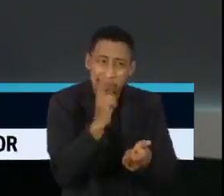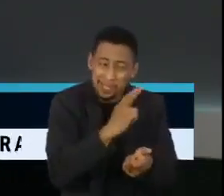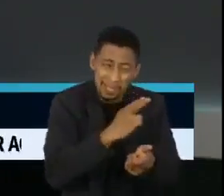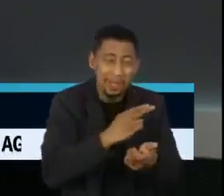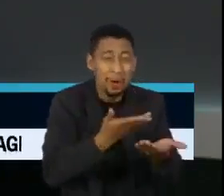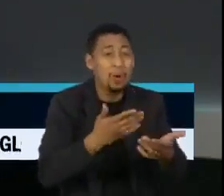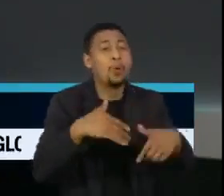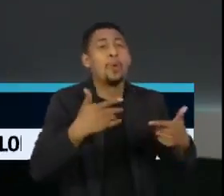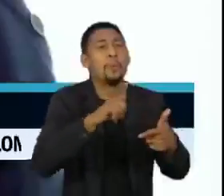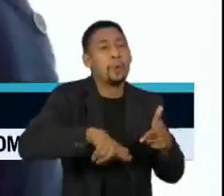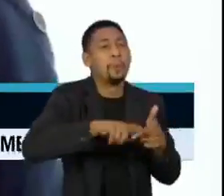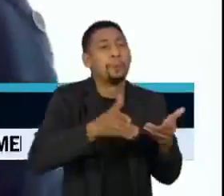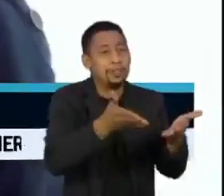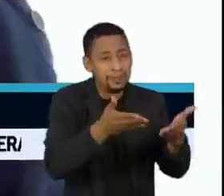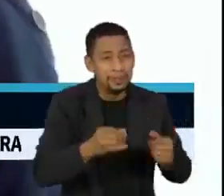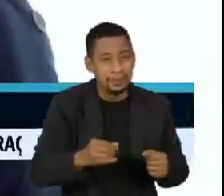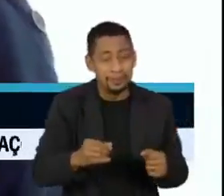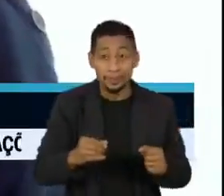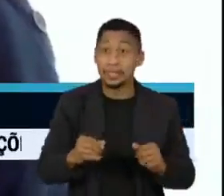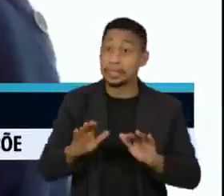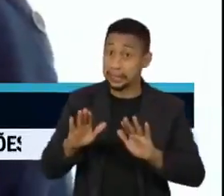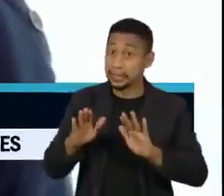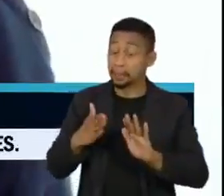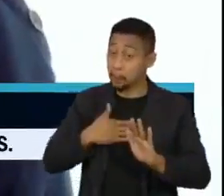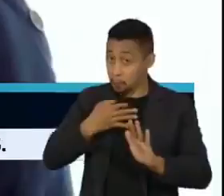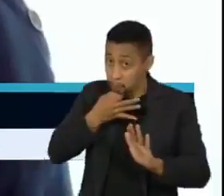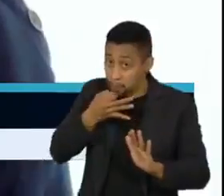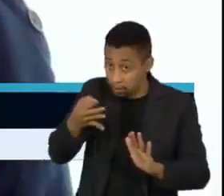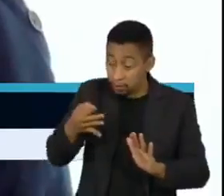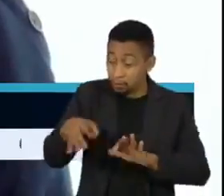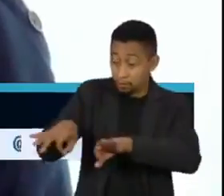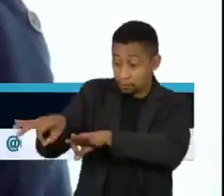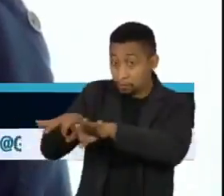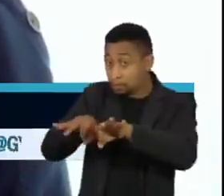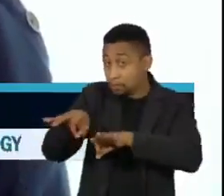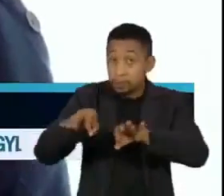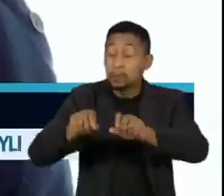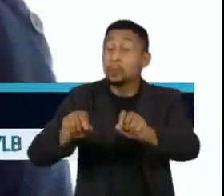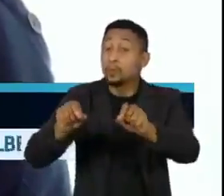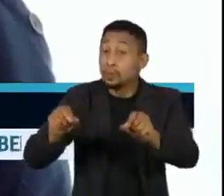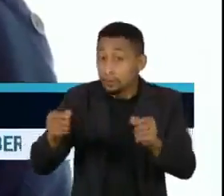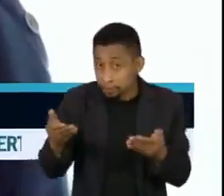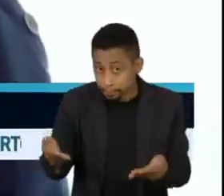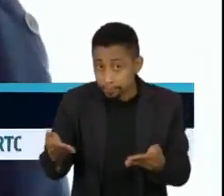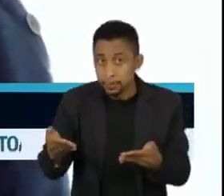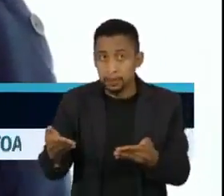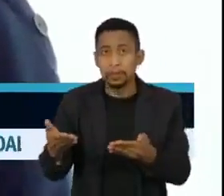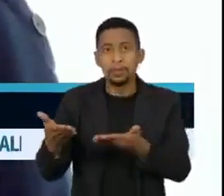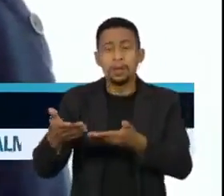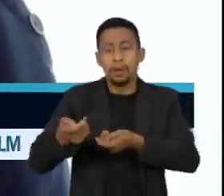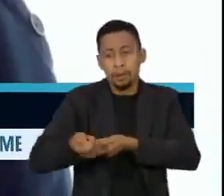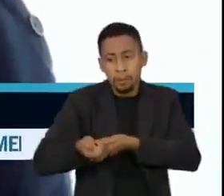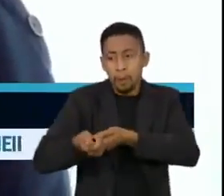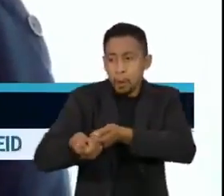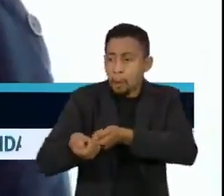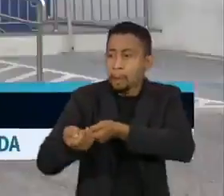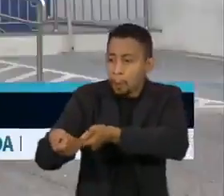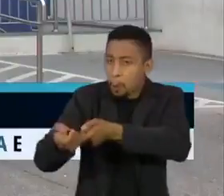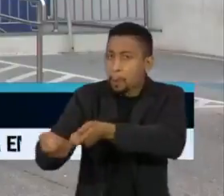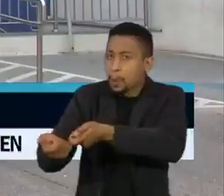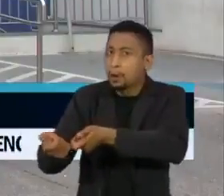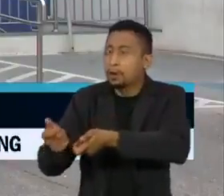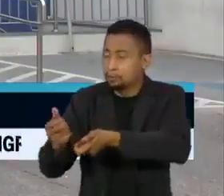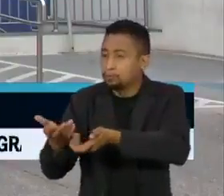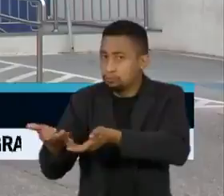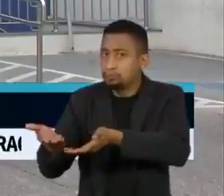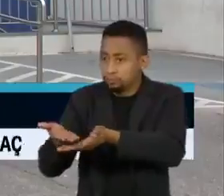problemas o senhor viu nesse programa? O que nós precisamos fazer é ter essa transferência de renda para as famílias